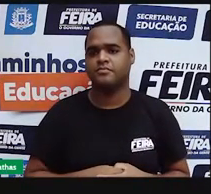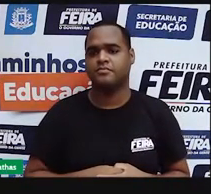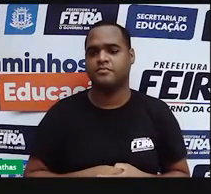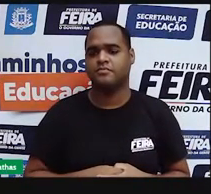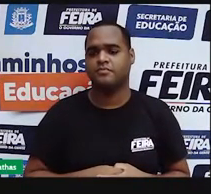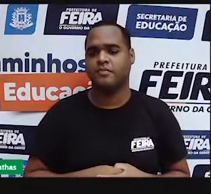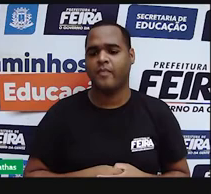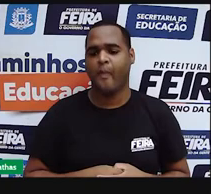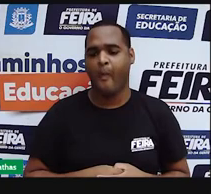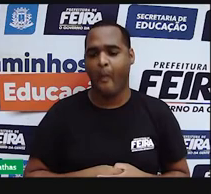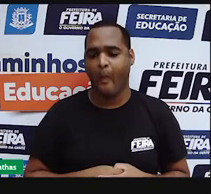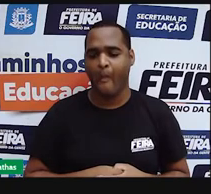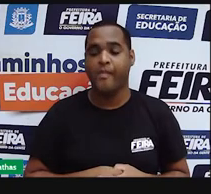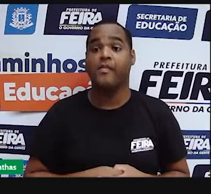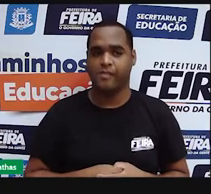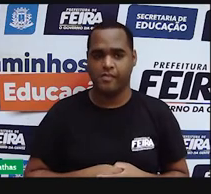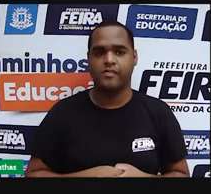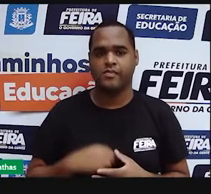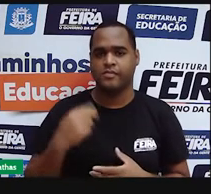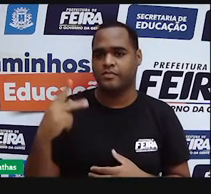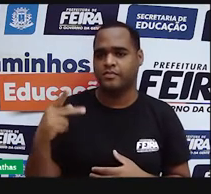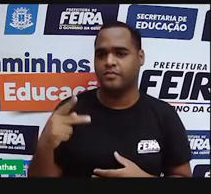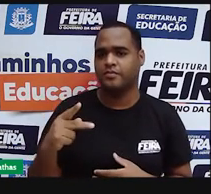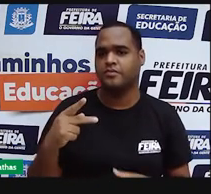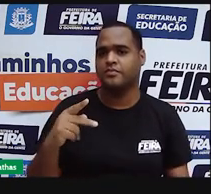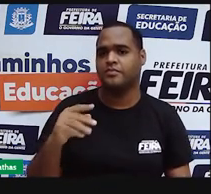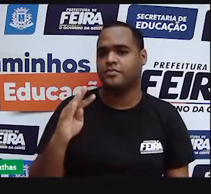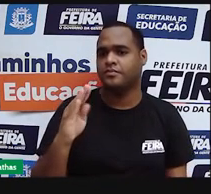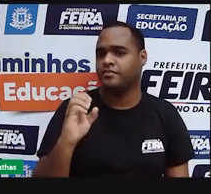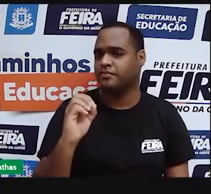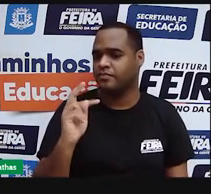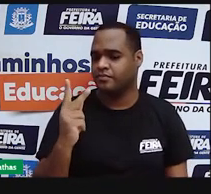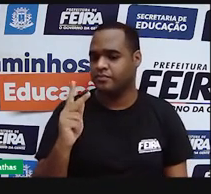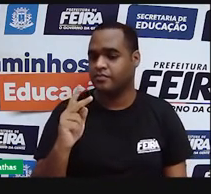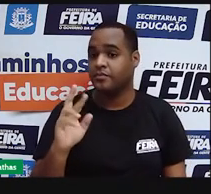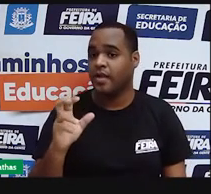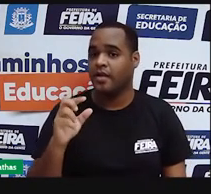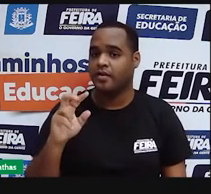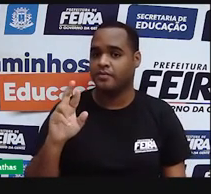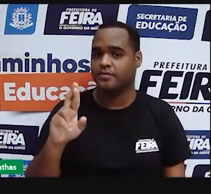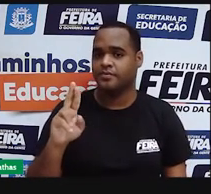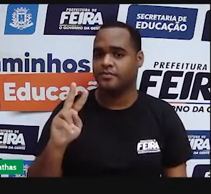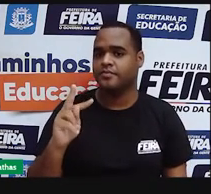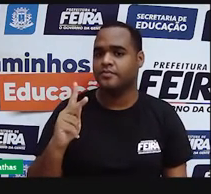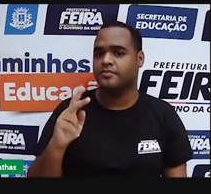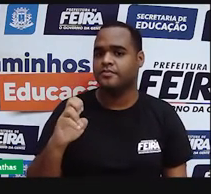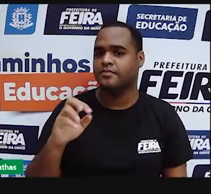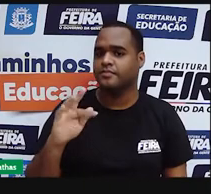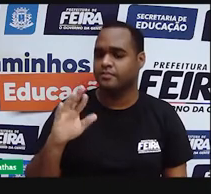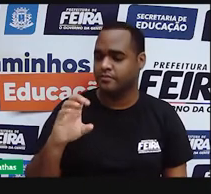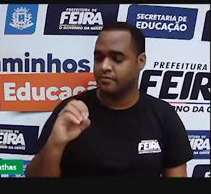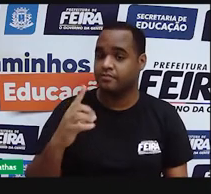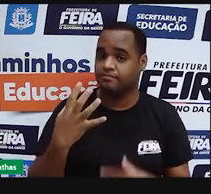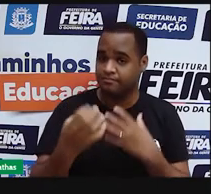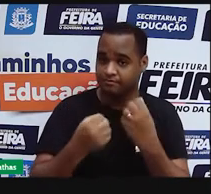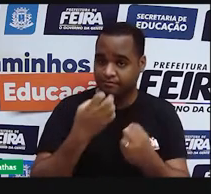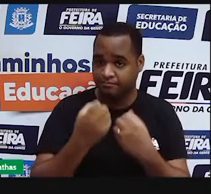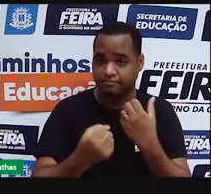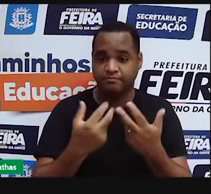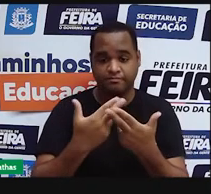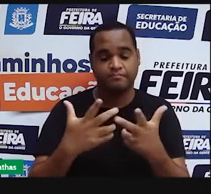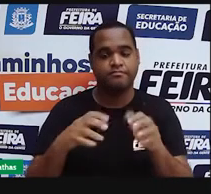Então, esse modelo de Bohr, que também é conhecido como modelo de Rutherford-Bohr, é o mais aceito atualmente para